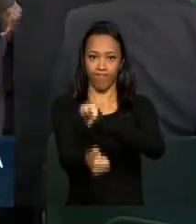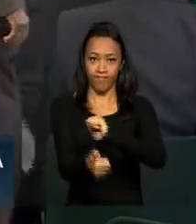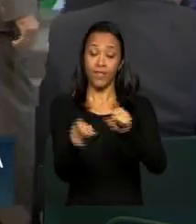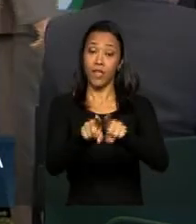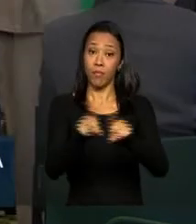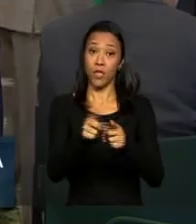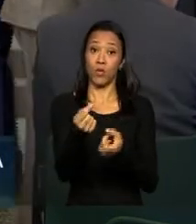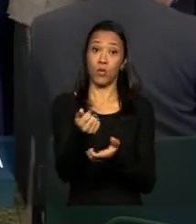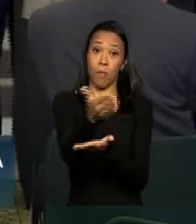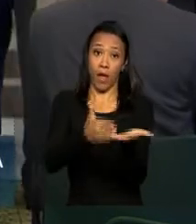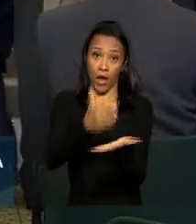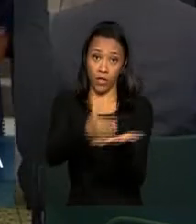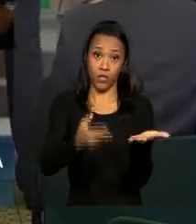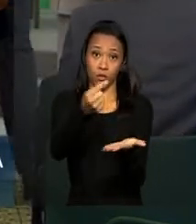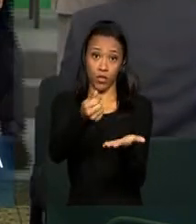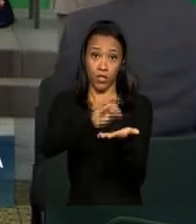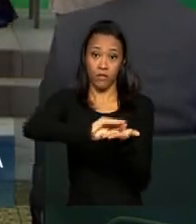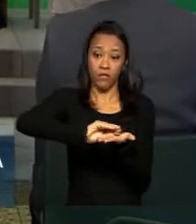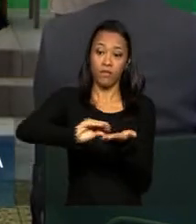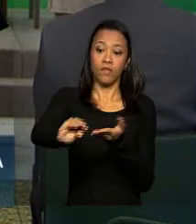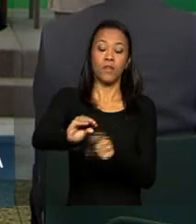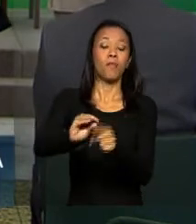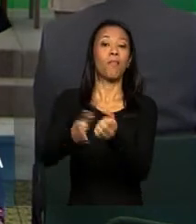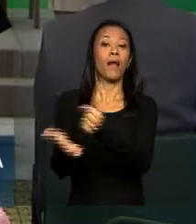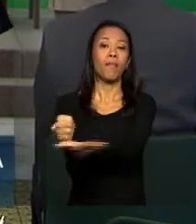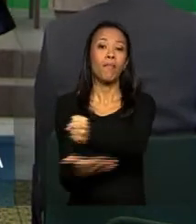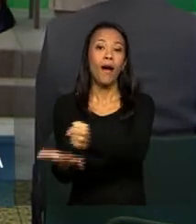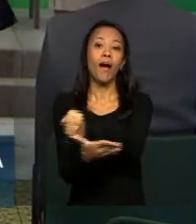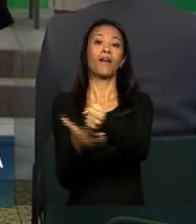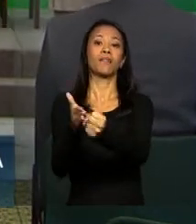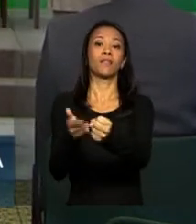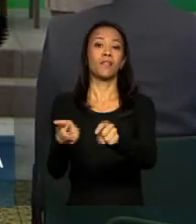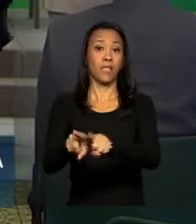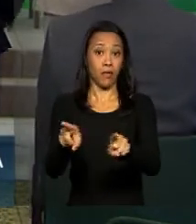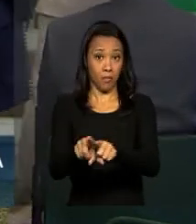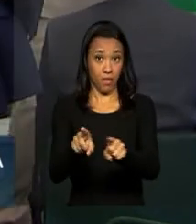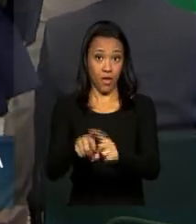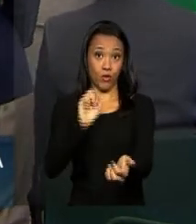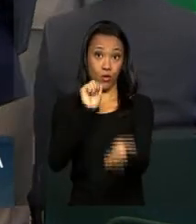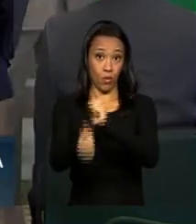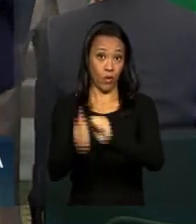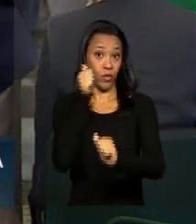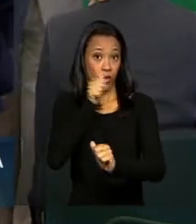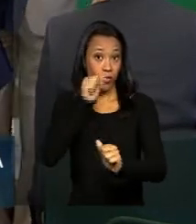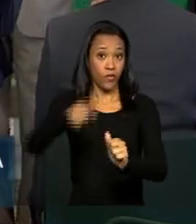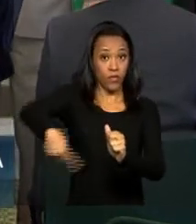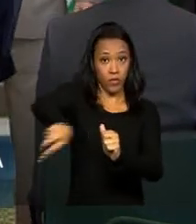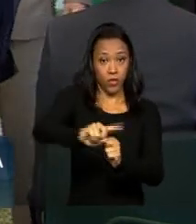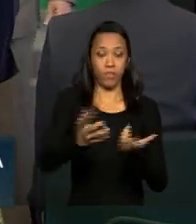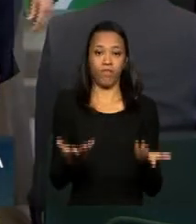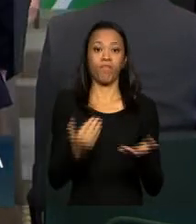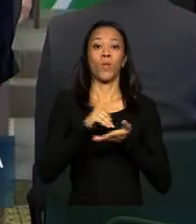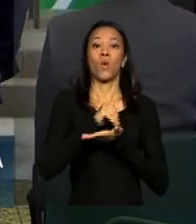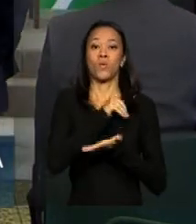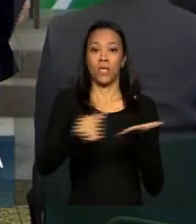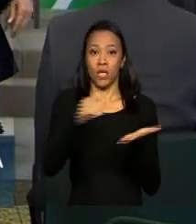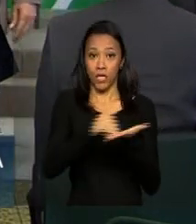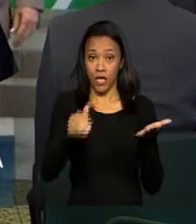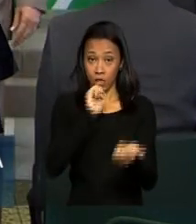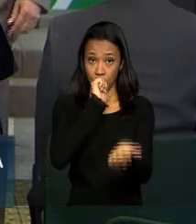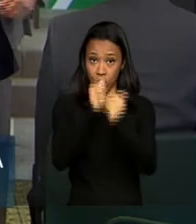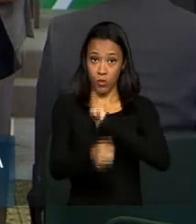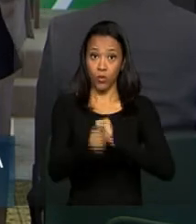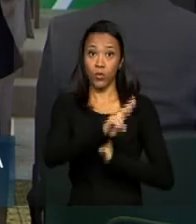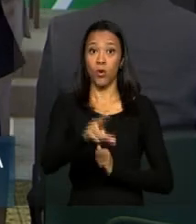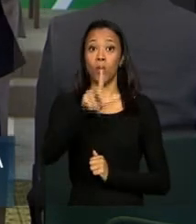receita para investimento nas categorias de base e no futebol feminino também. O secretário de futebol do Ministério do Esporte,